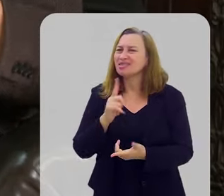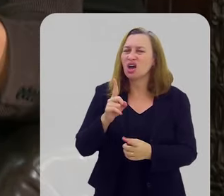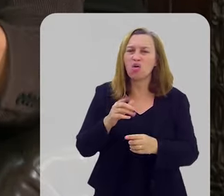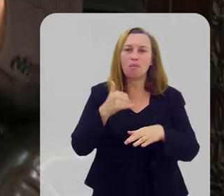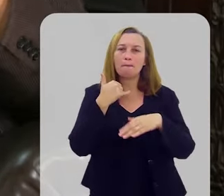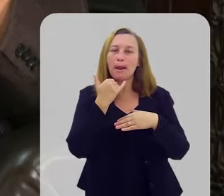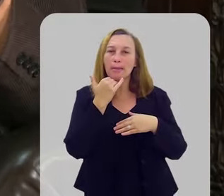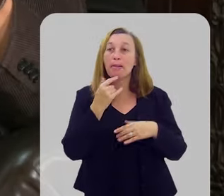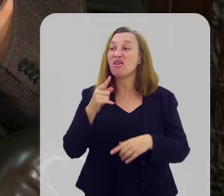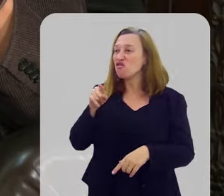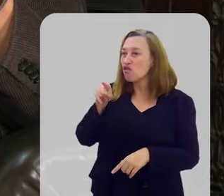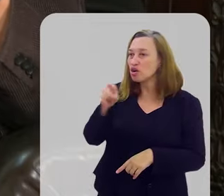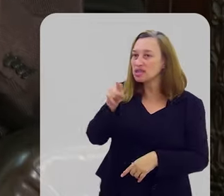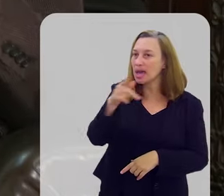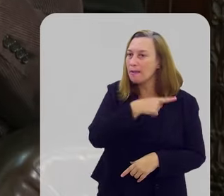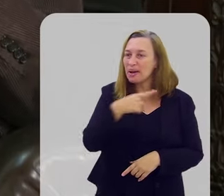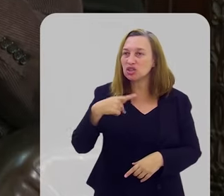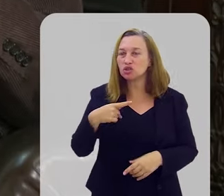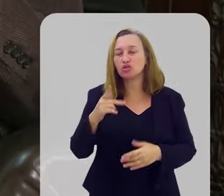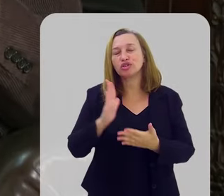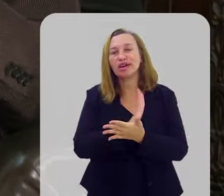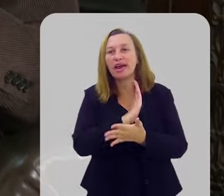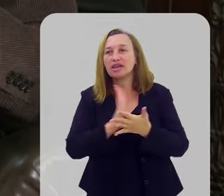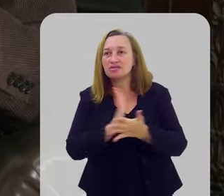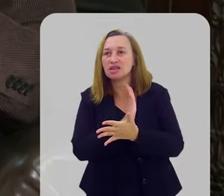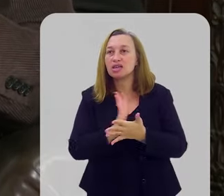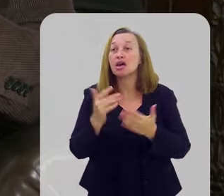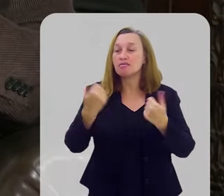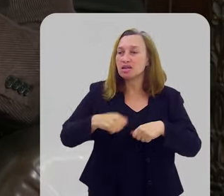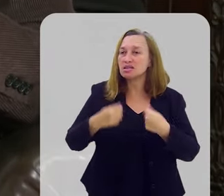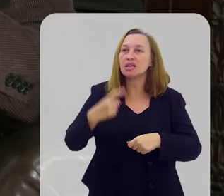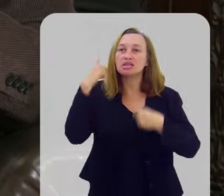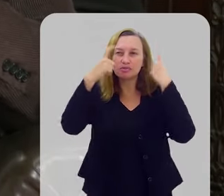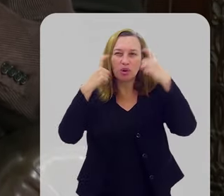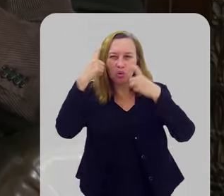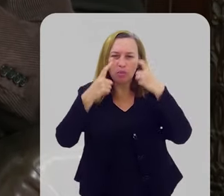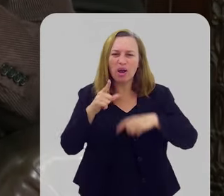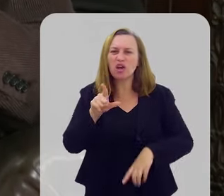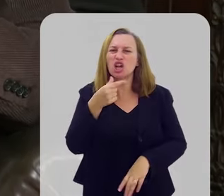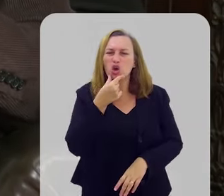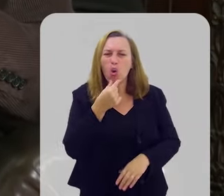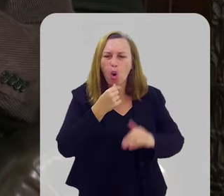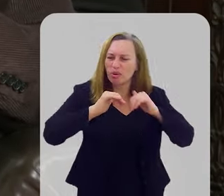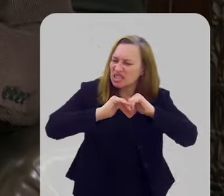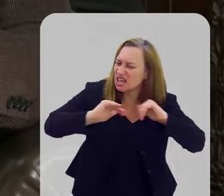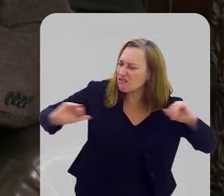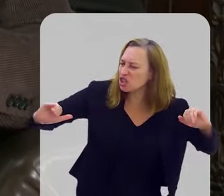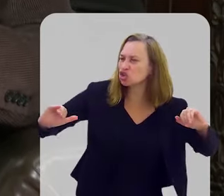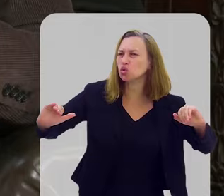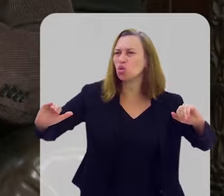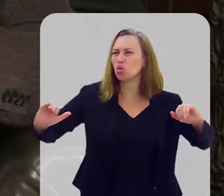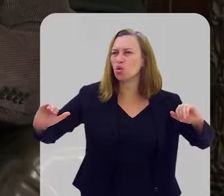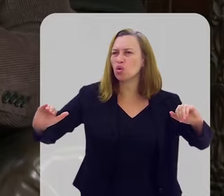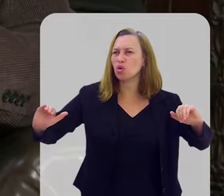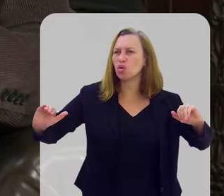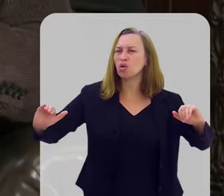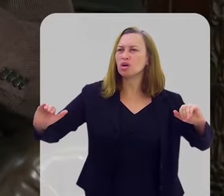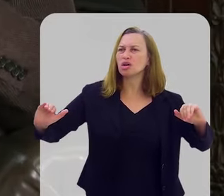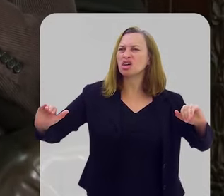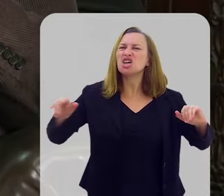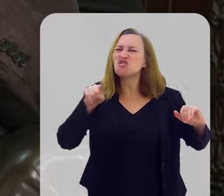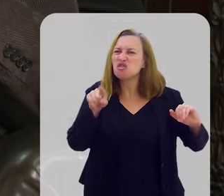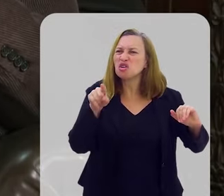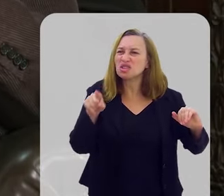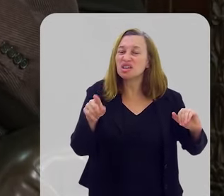É você, pastor, que muitas vezes deveria se preocupar com aquele cara que se afastou, que foi embora, que desigrejou.